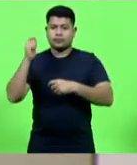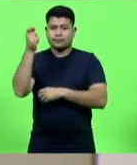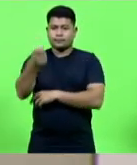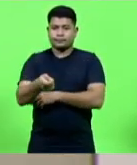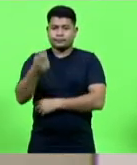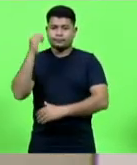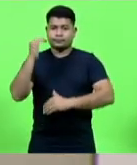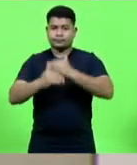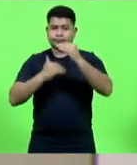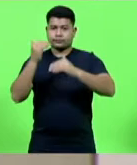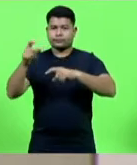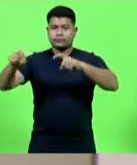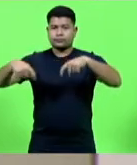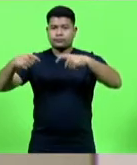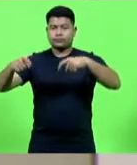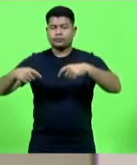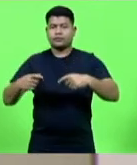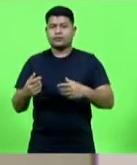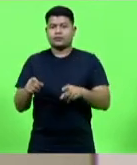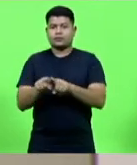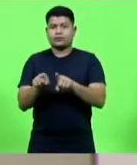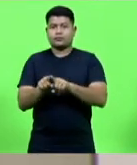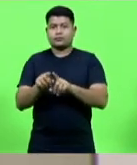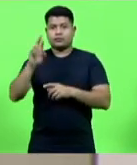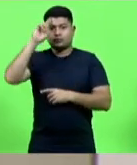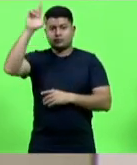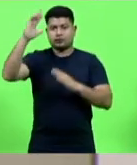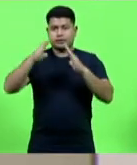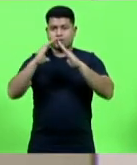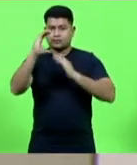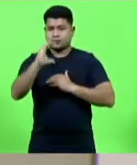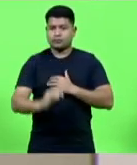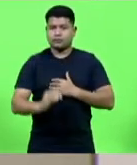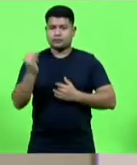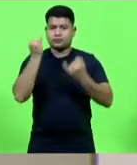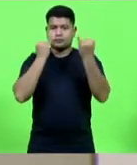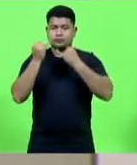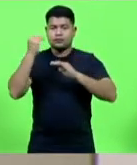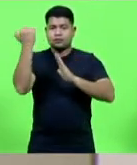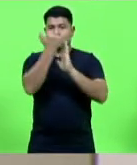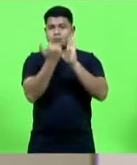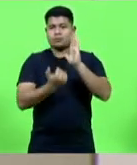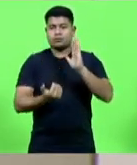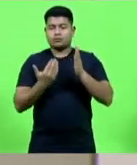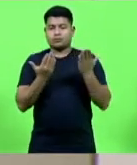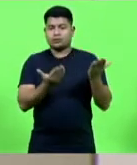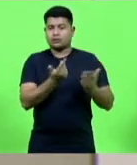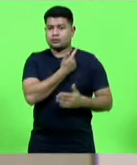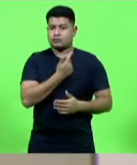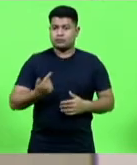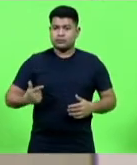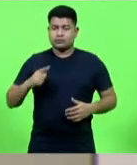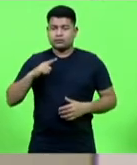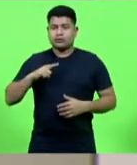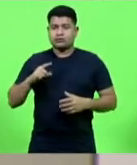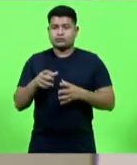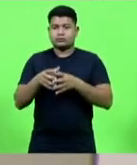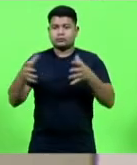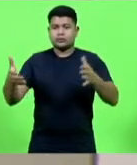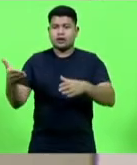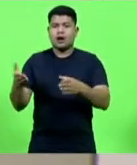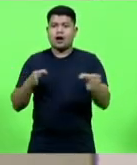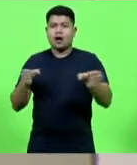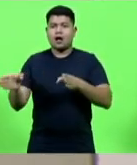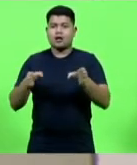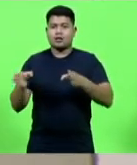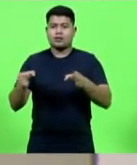Desenvolvimento Rural e ao chefe da Casa Civil, informações acerca dos programas que o governo estadual tem para ampliar o acesso do homem do